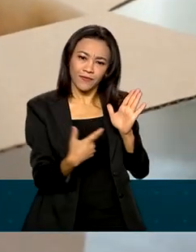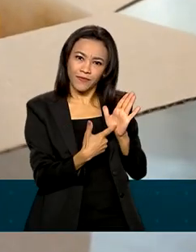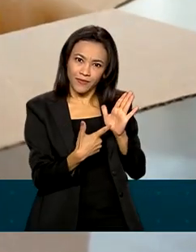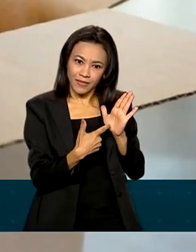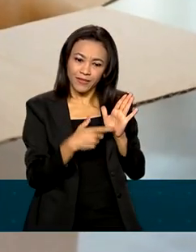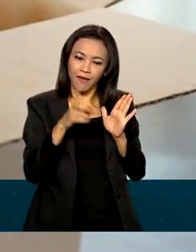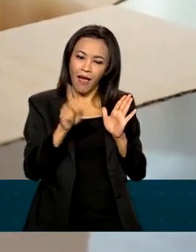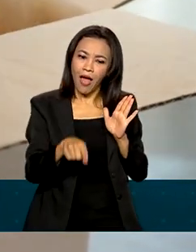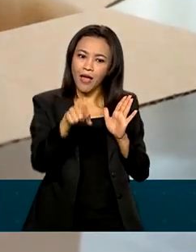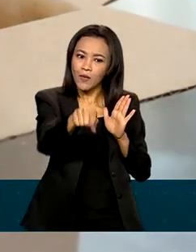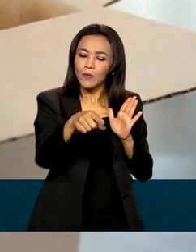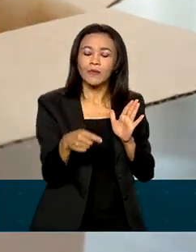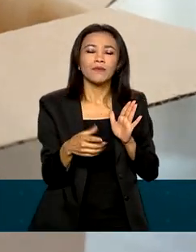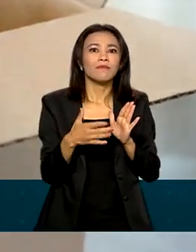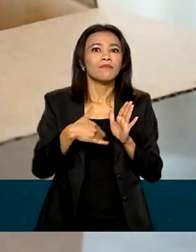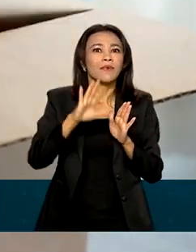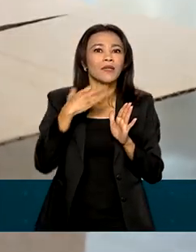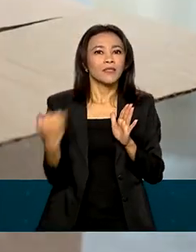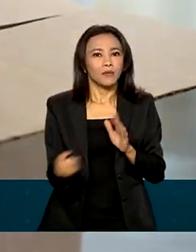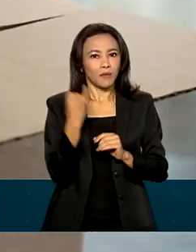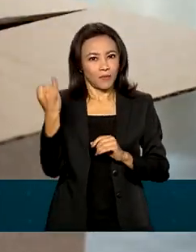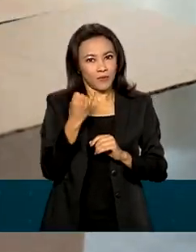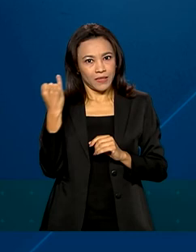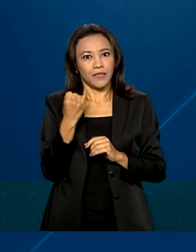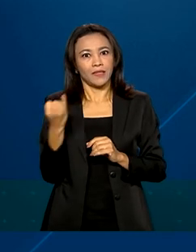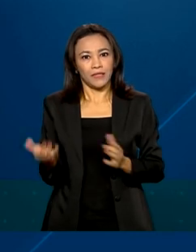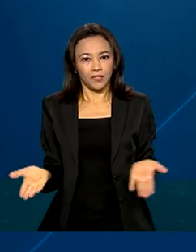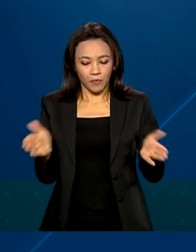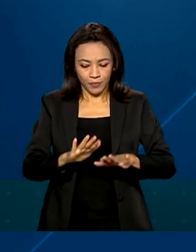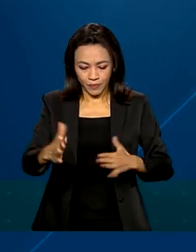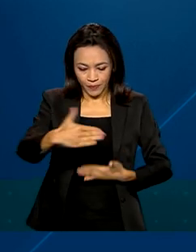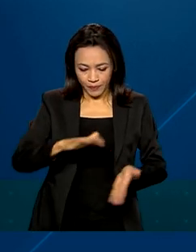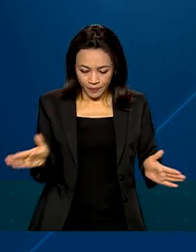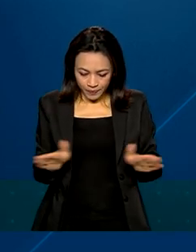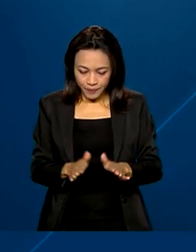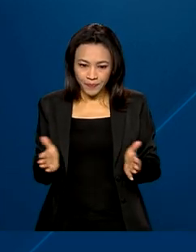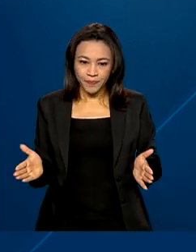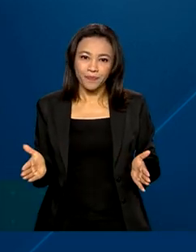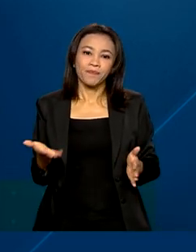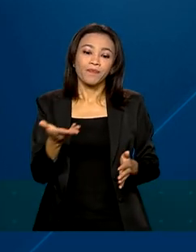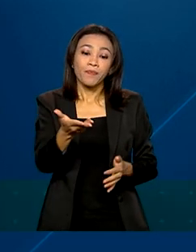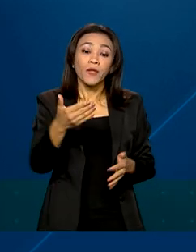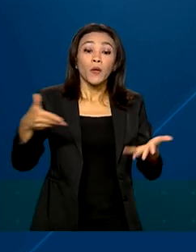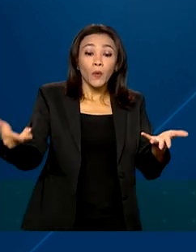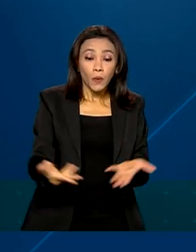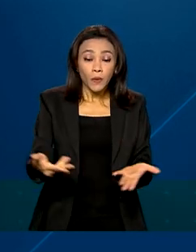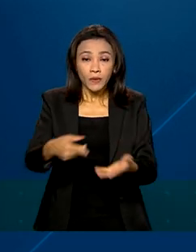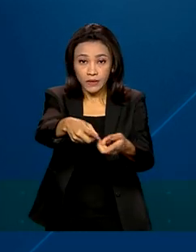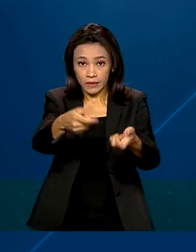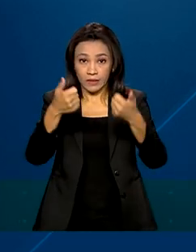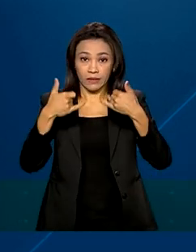é o item mais importante da produção. Hoje o nosso treposto tem capacidade de